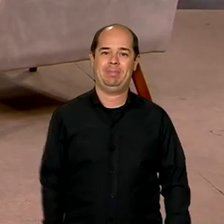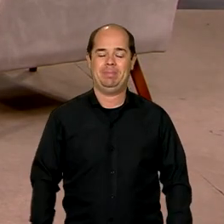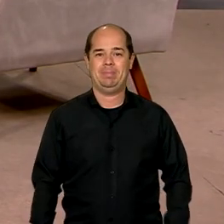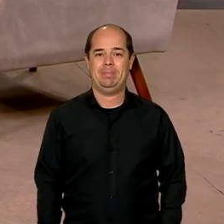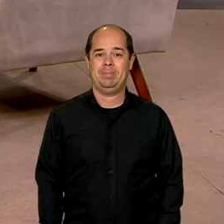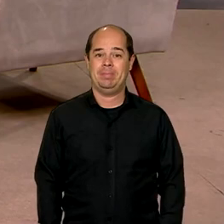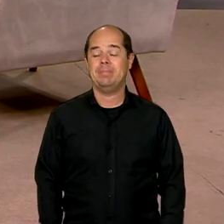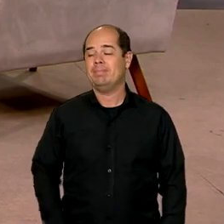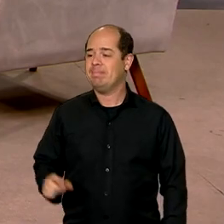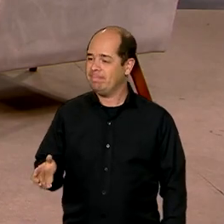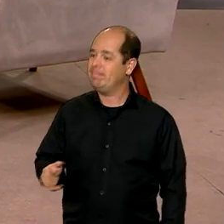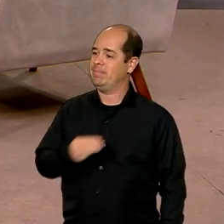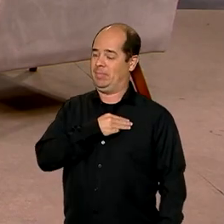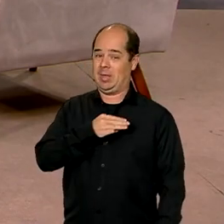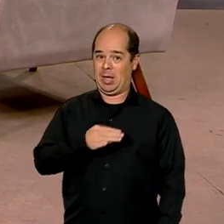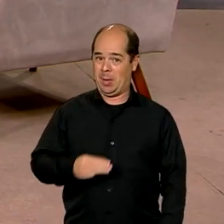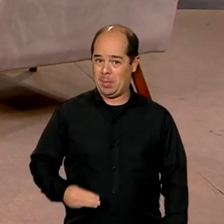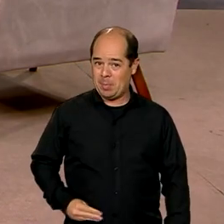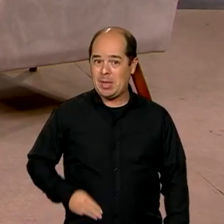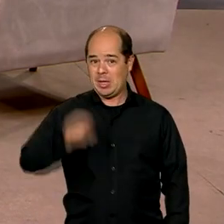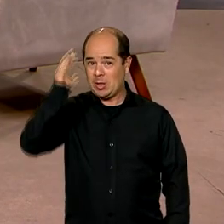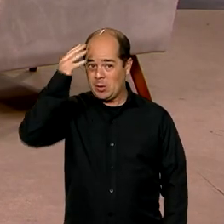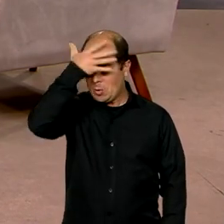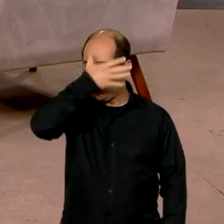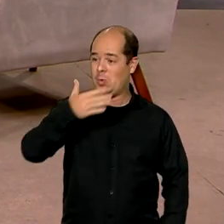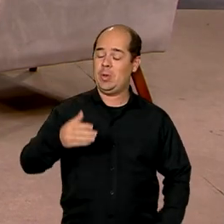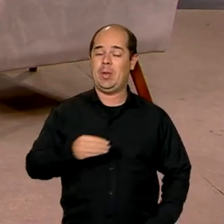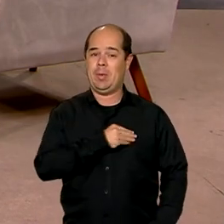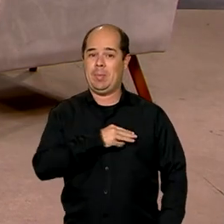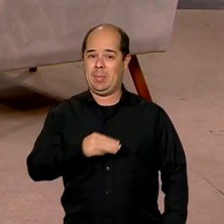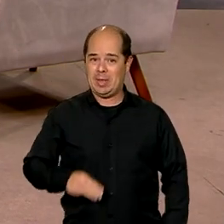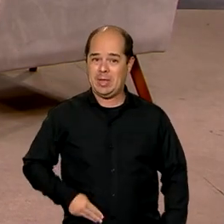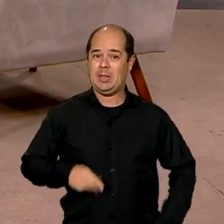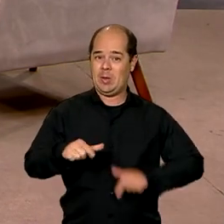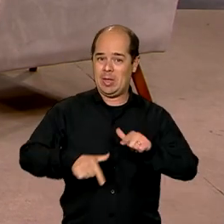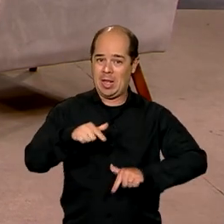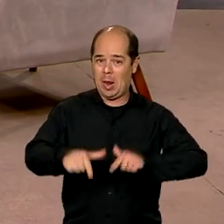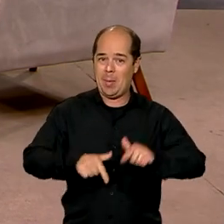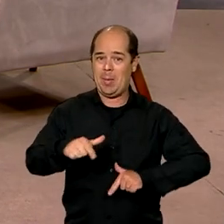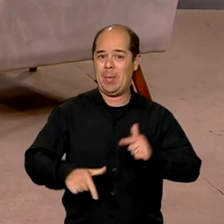Ministro do Trabalho e Emprego, Luiz Marinho, muito obrigado por aceitar o convite para essa entrevista.